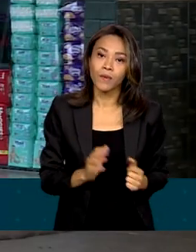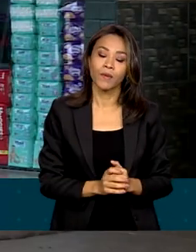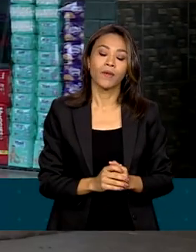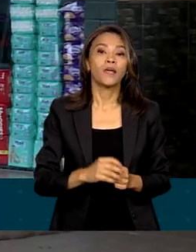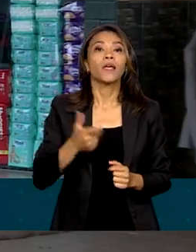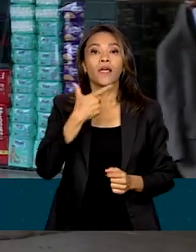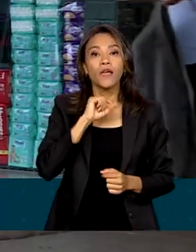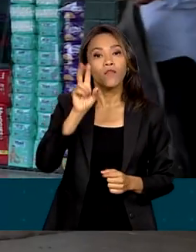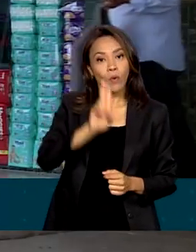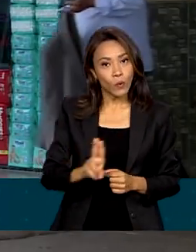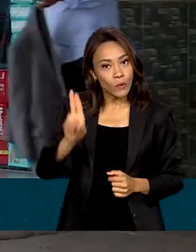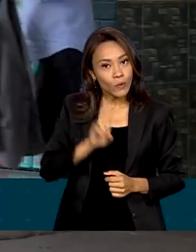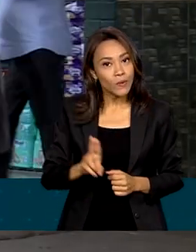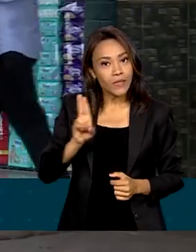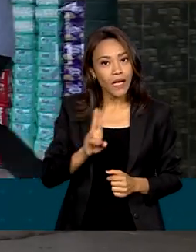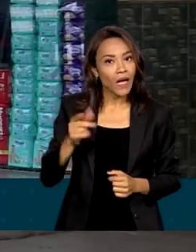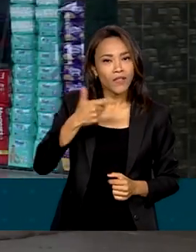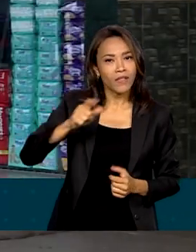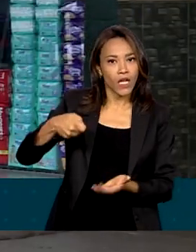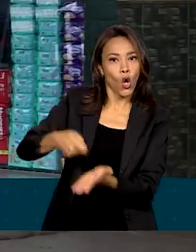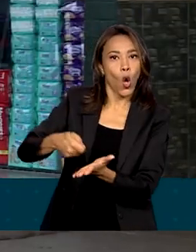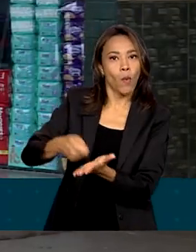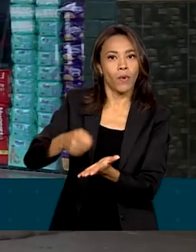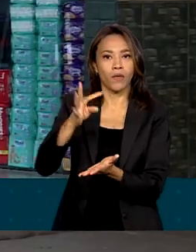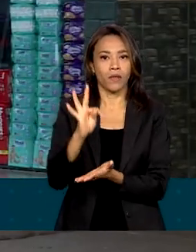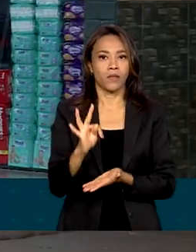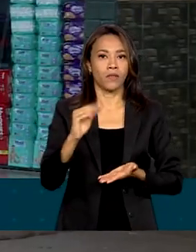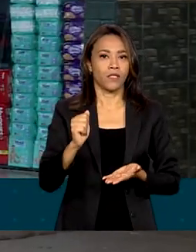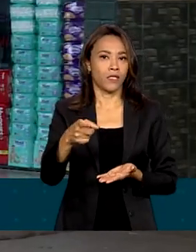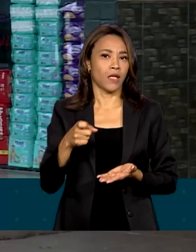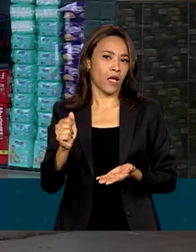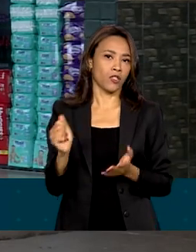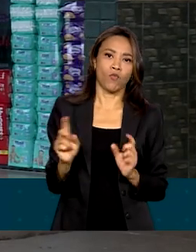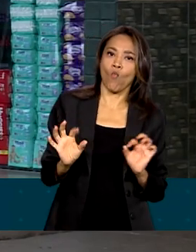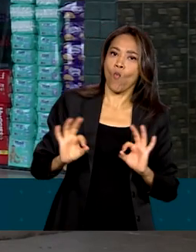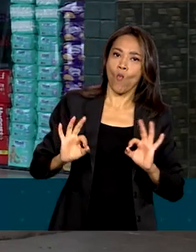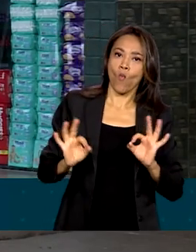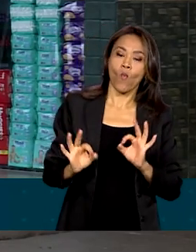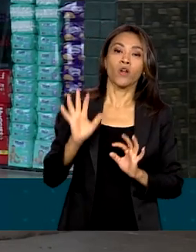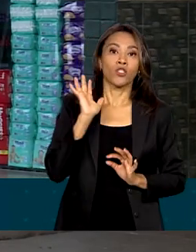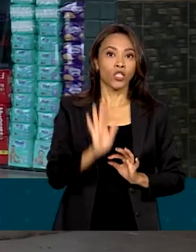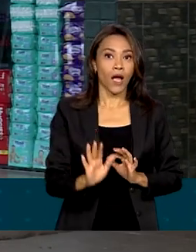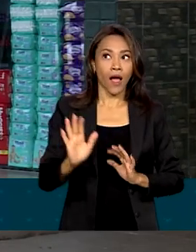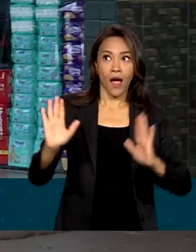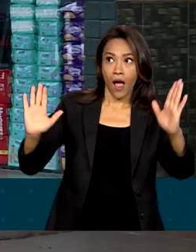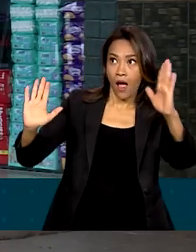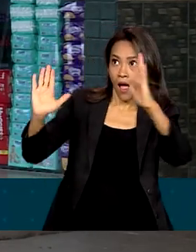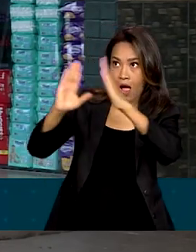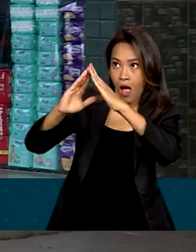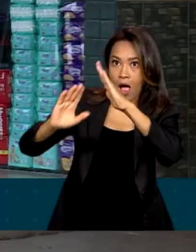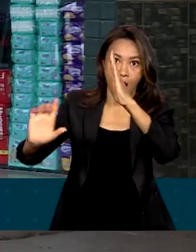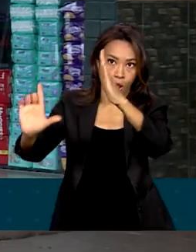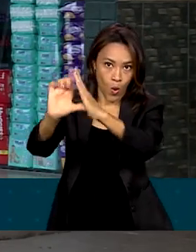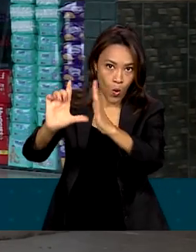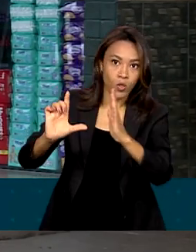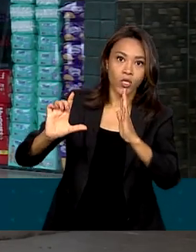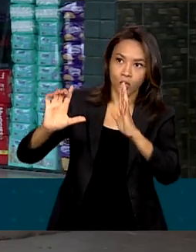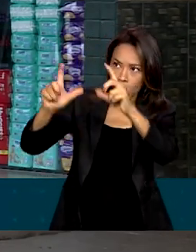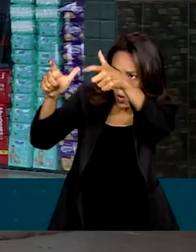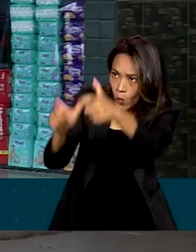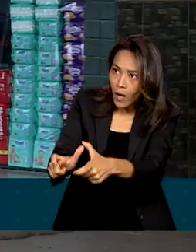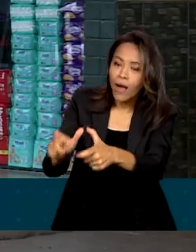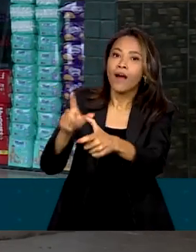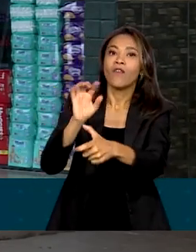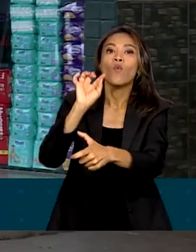usuários do serviço, não haverá cobrança de taxa extra. Já o comerciante que abrigar um ponto de coleta, irá